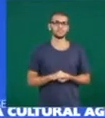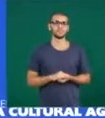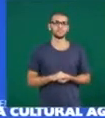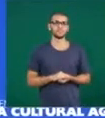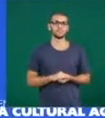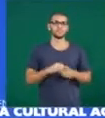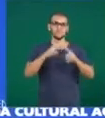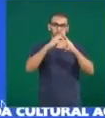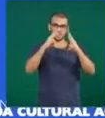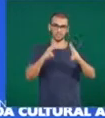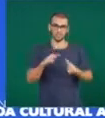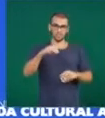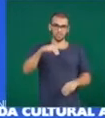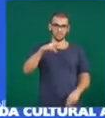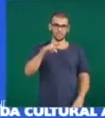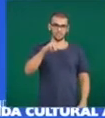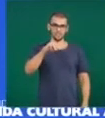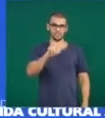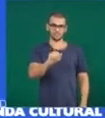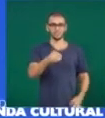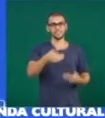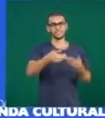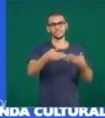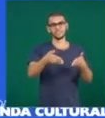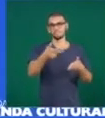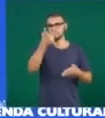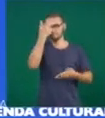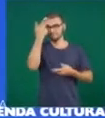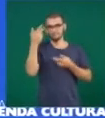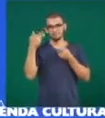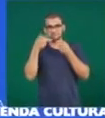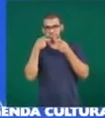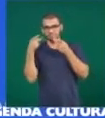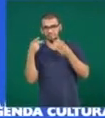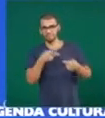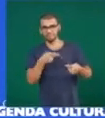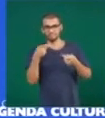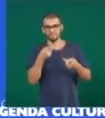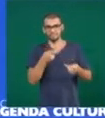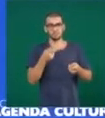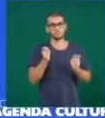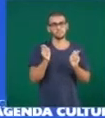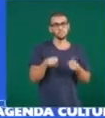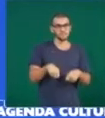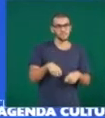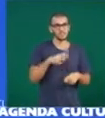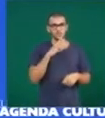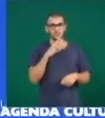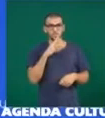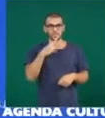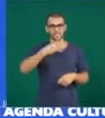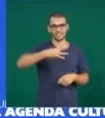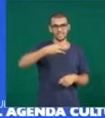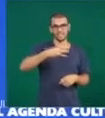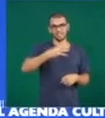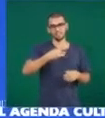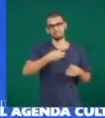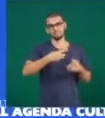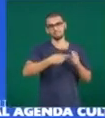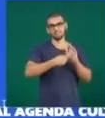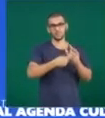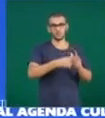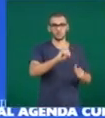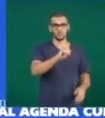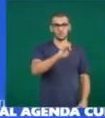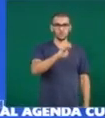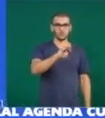Universitário de Arte, MUNA, está aberto para visitação. É possível conhecer três exposições. Corpos Indóceis,